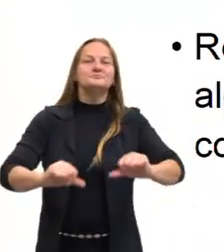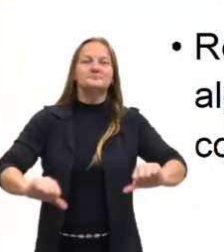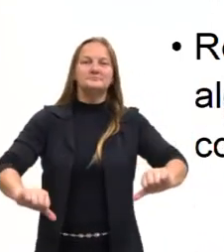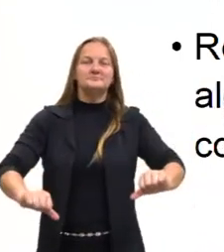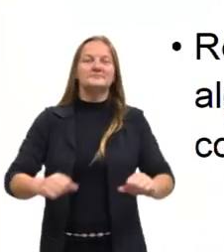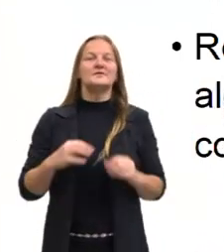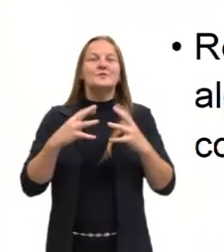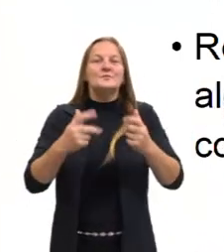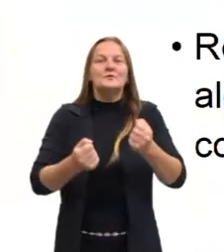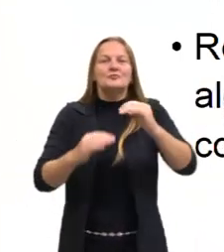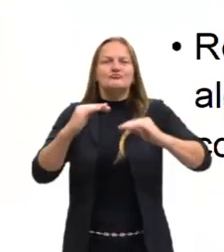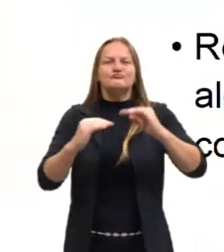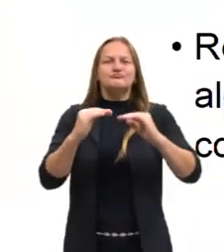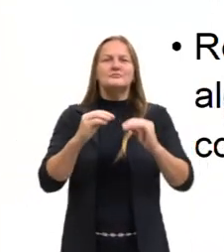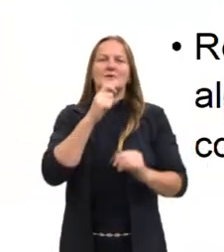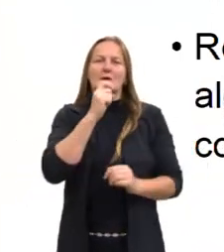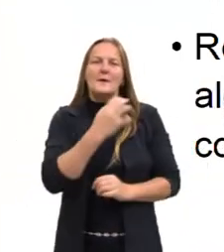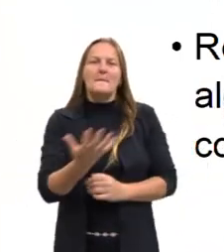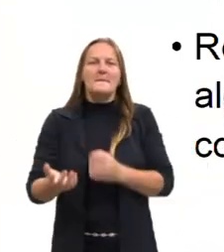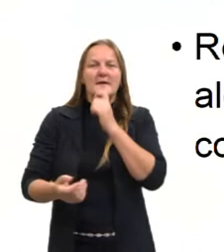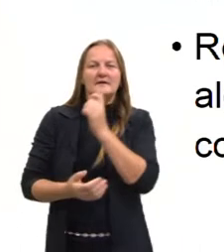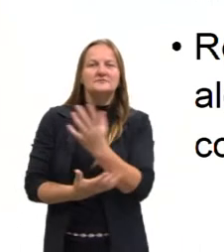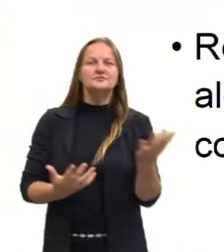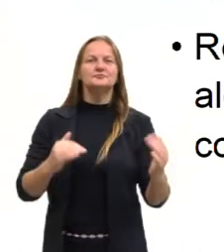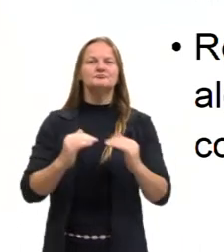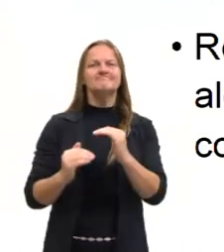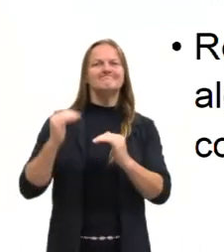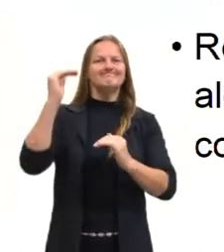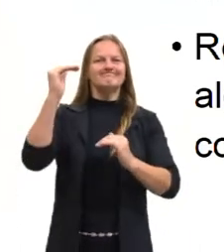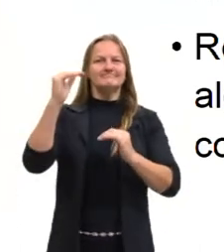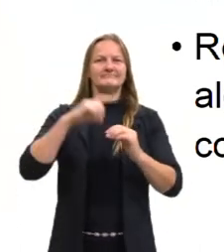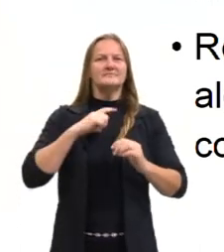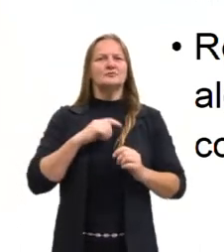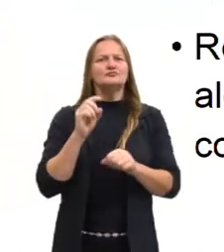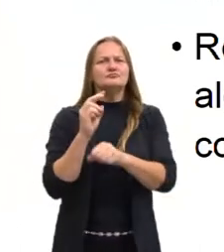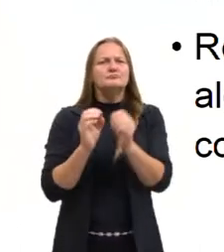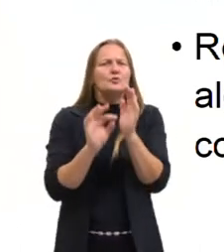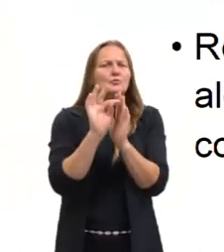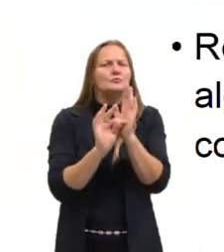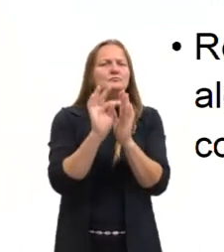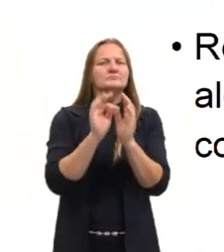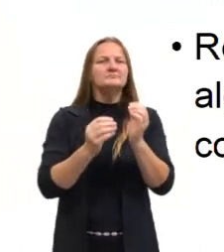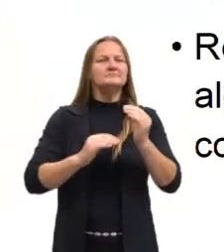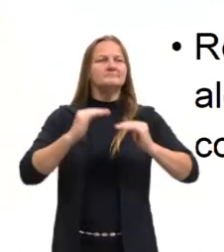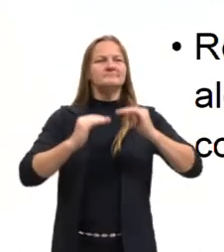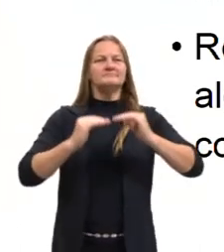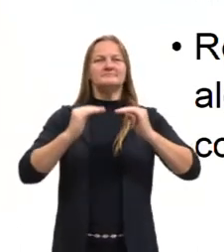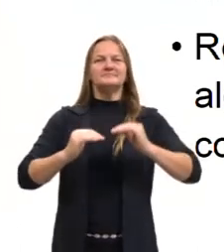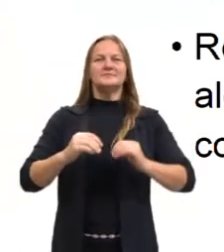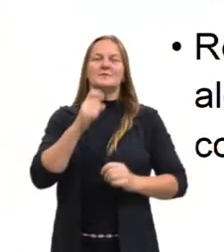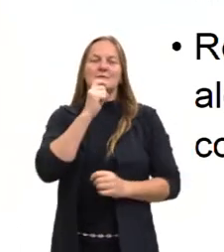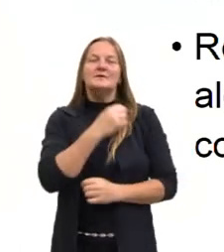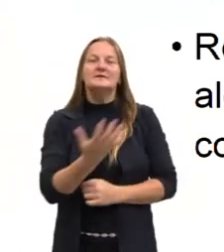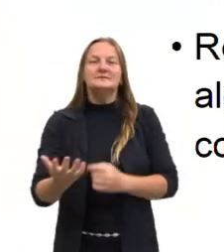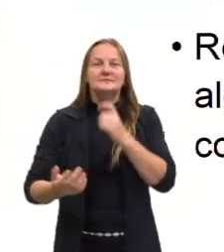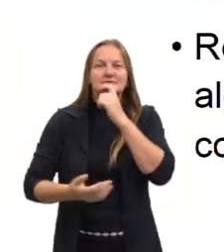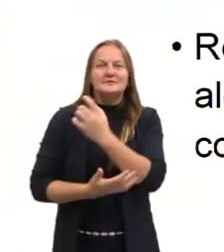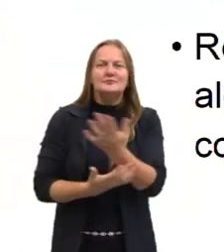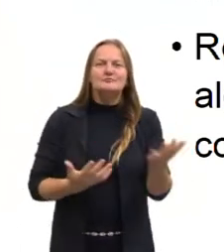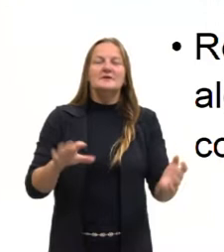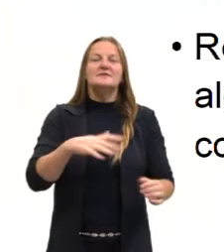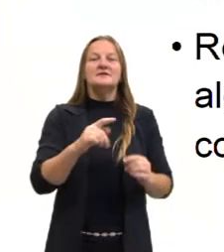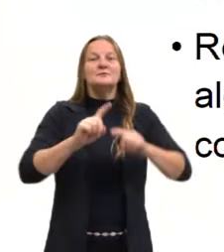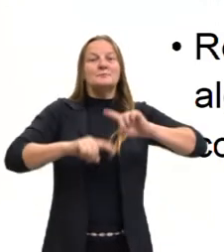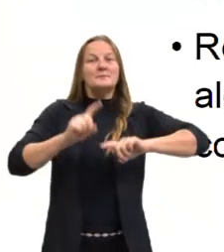Indicam desequilíbrio no ambiente, são indicadores ambientais. Então, eles indicam desequilíbrio, por exemplo, quando o ambiente tem um excesso de